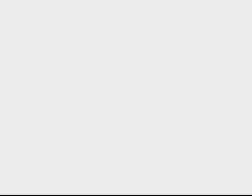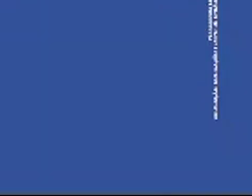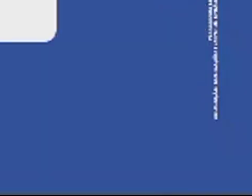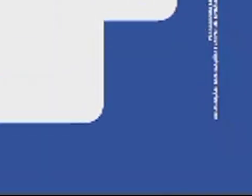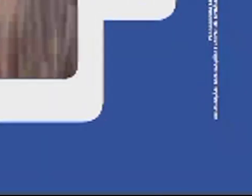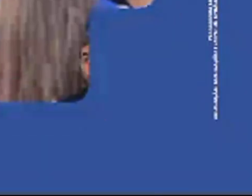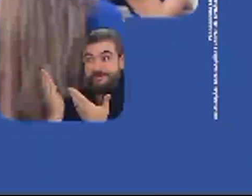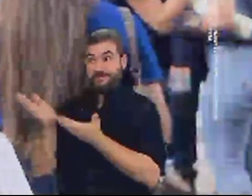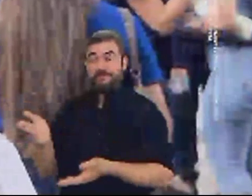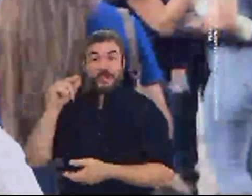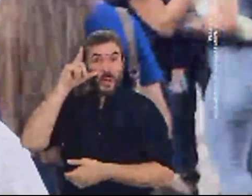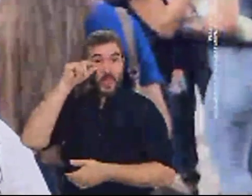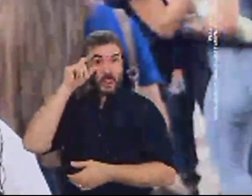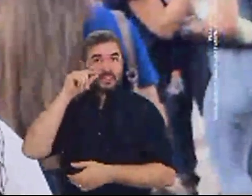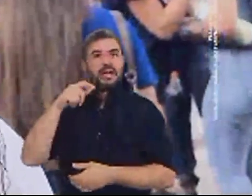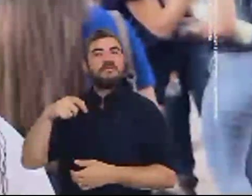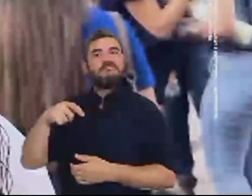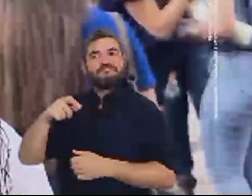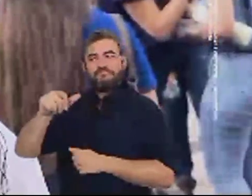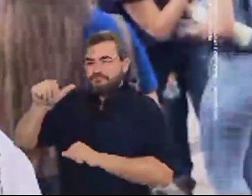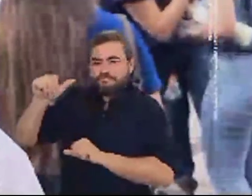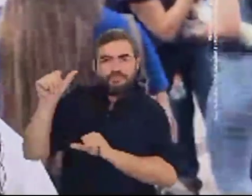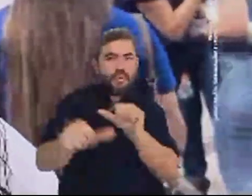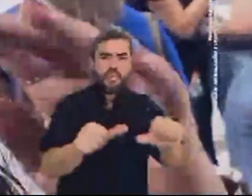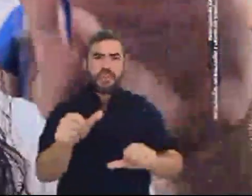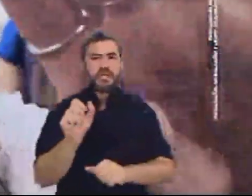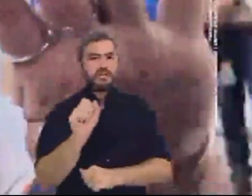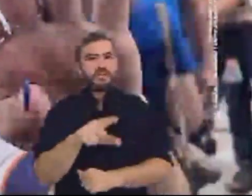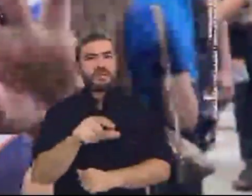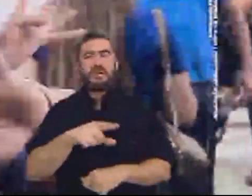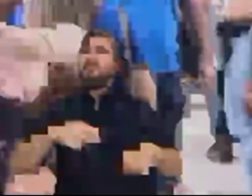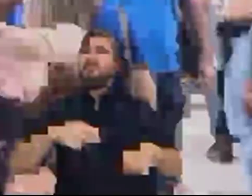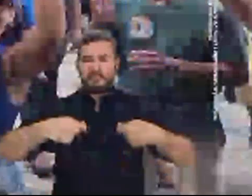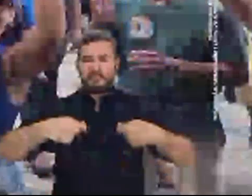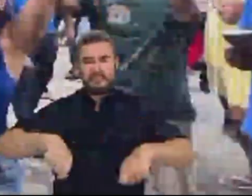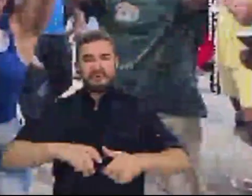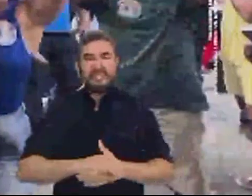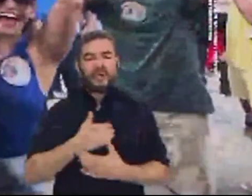Oscar é a mudança que Sobral precisa eu voto 44